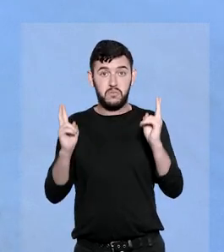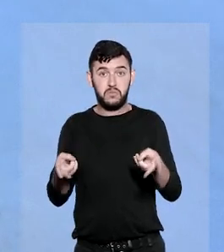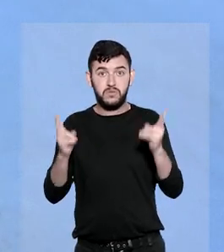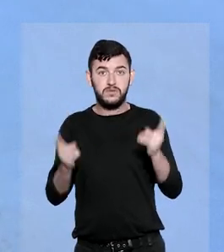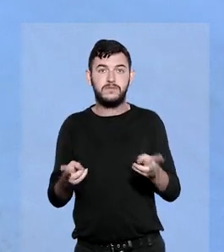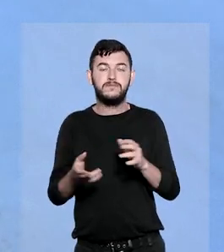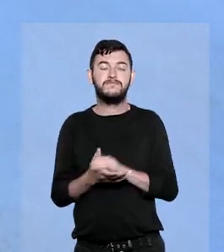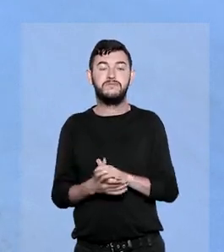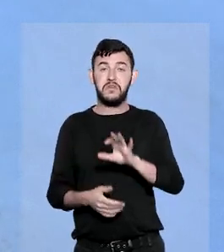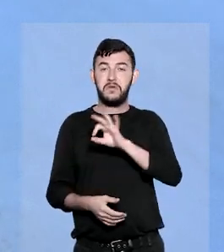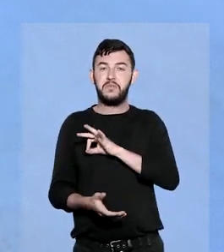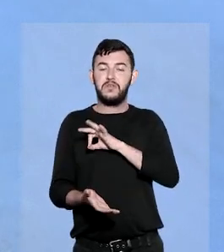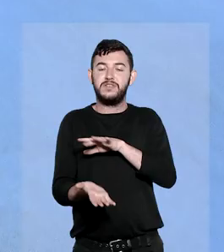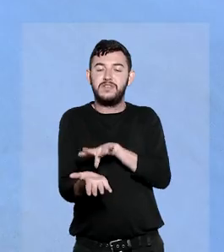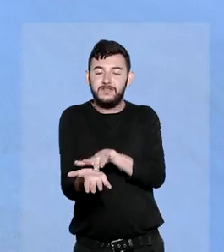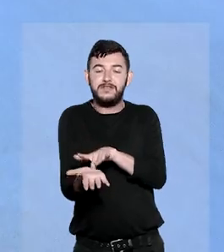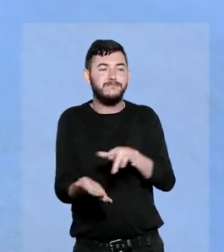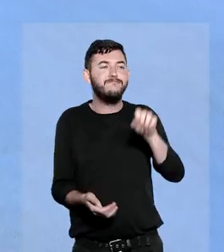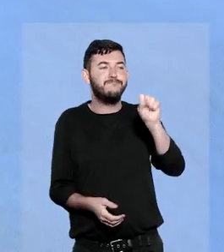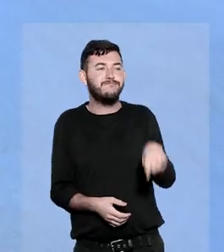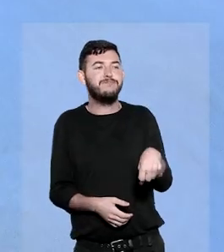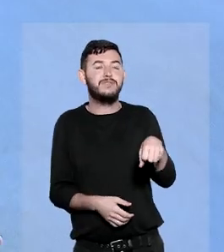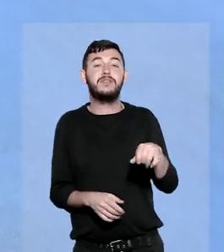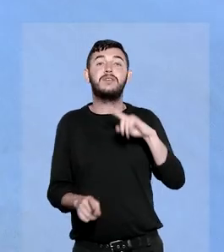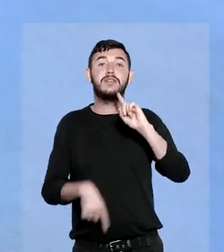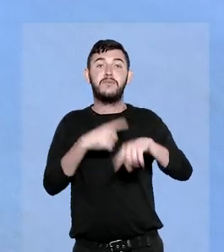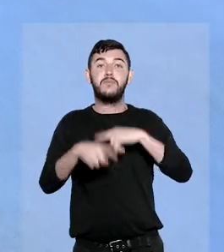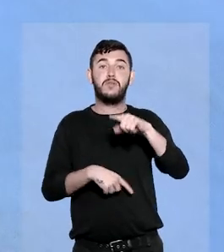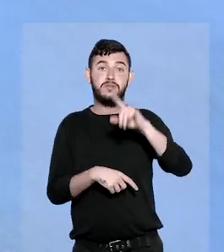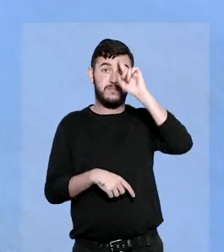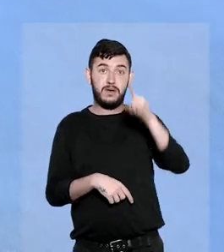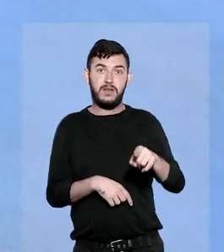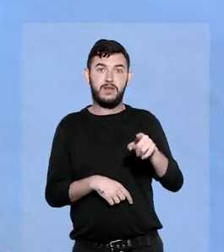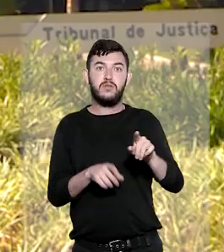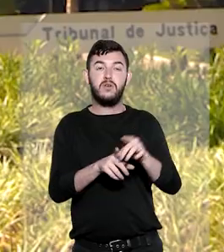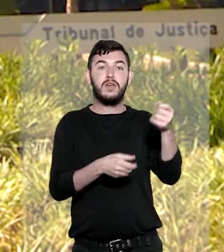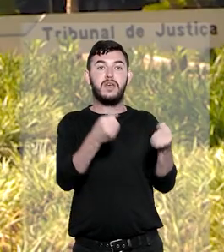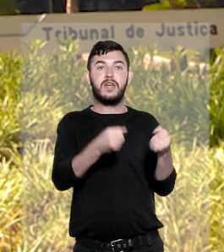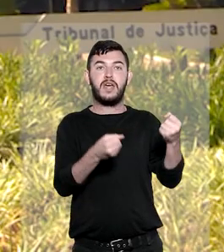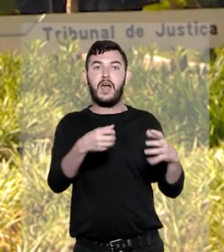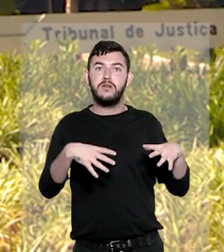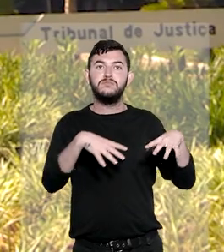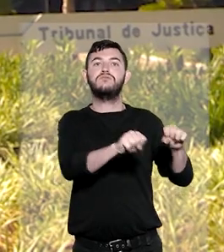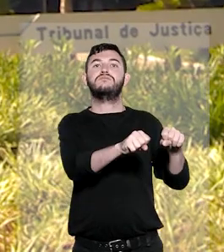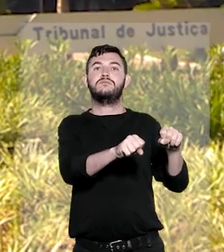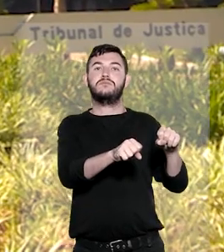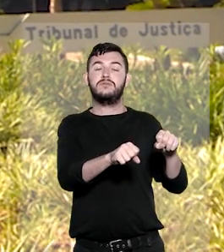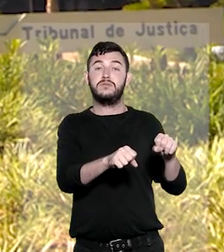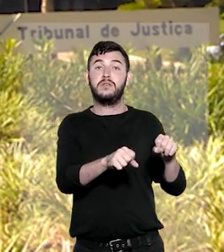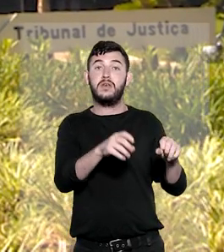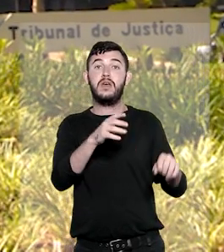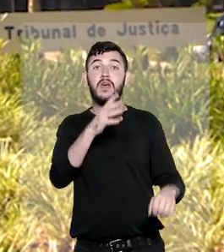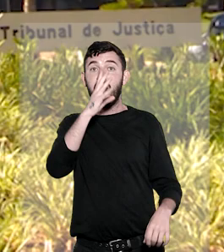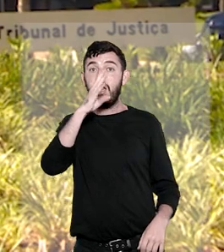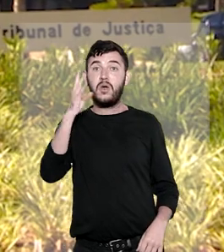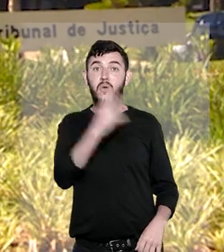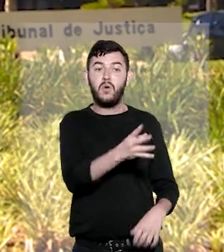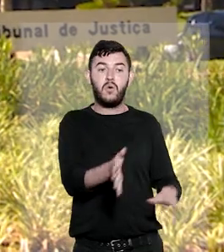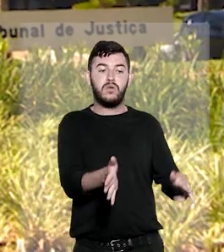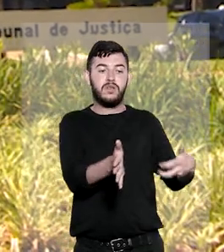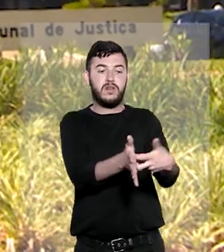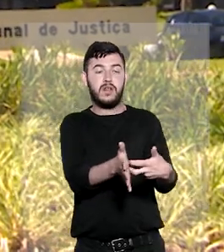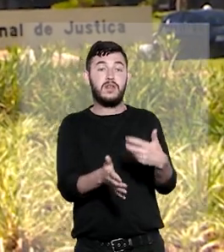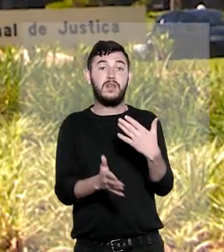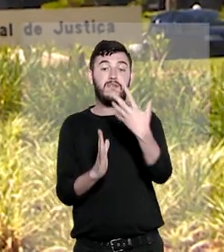policial respondeu que sim e em seguida determinou a abordagem do veículo. Condenado, o réu teve apelação legada pelo